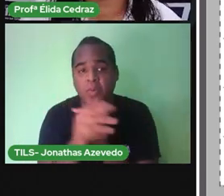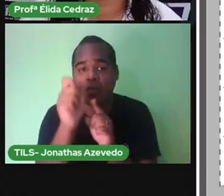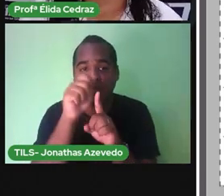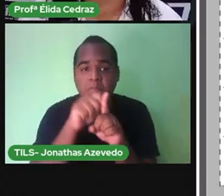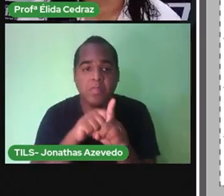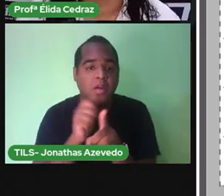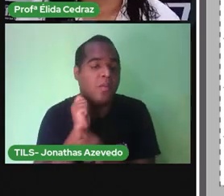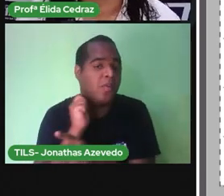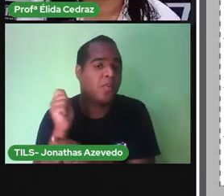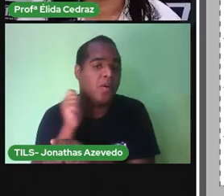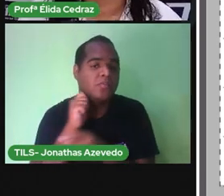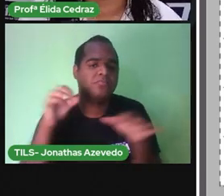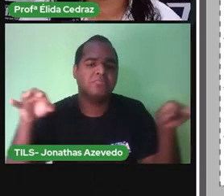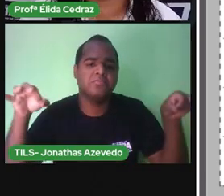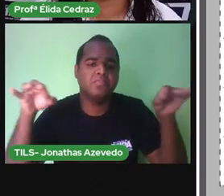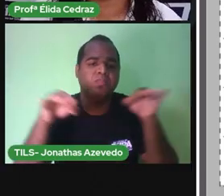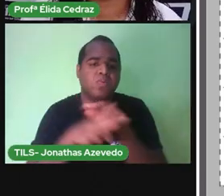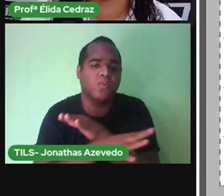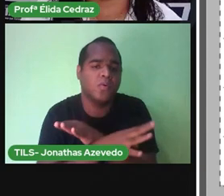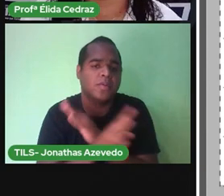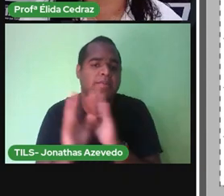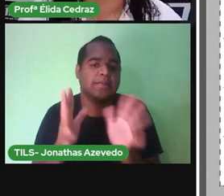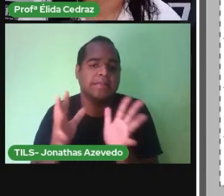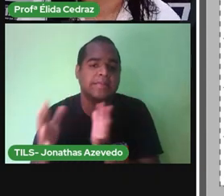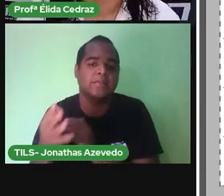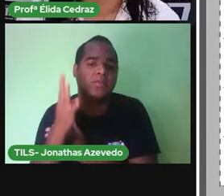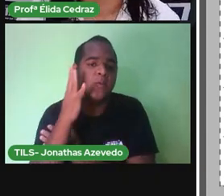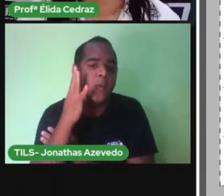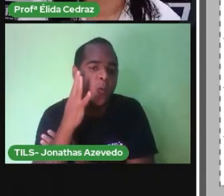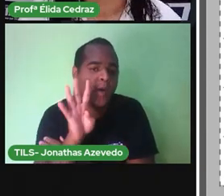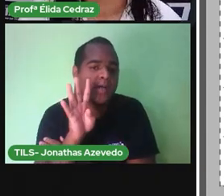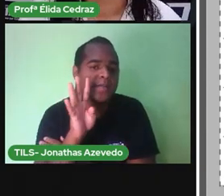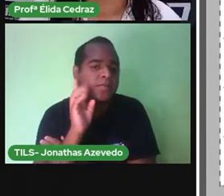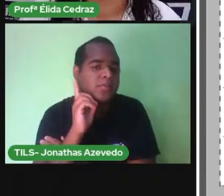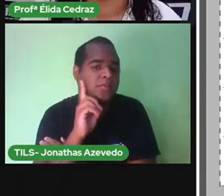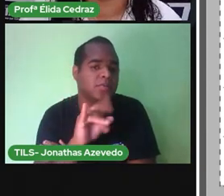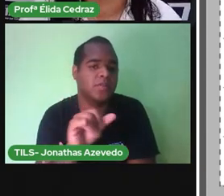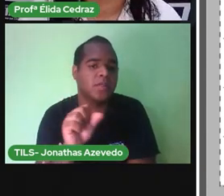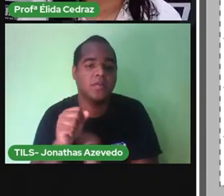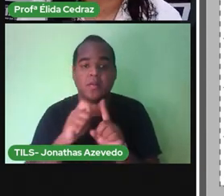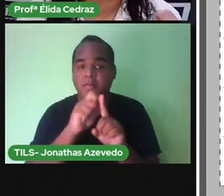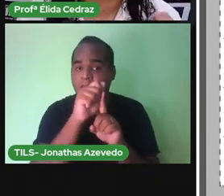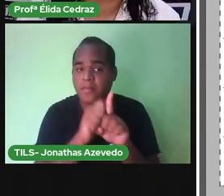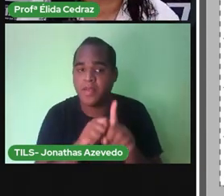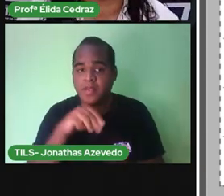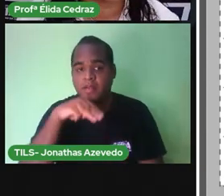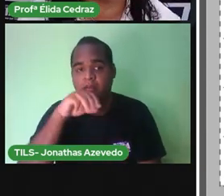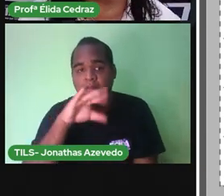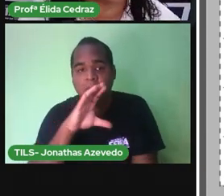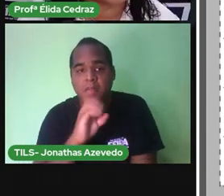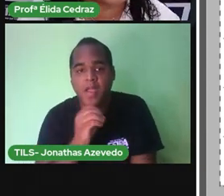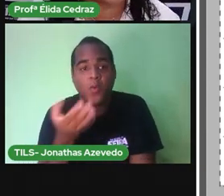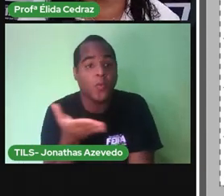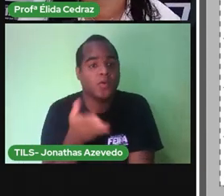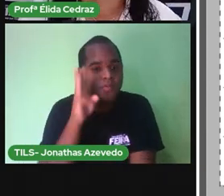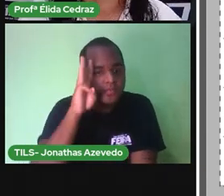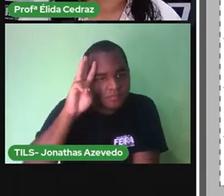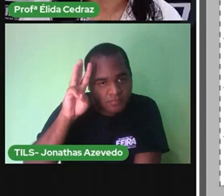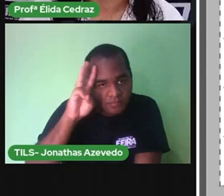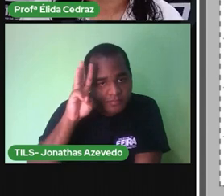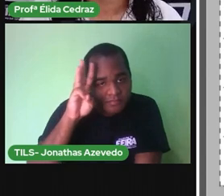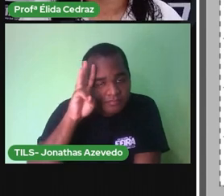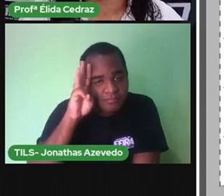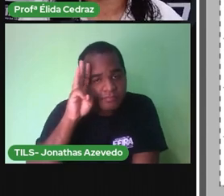já passamos quatro dias do mês de maio. Hoje é uma terça-feira.